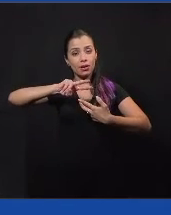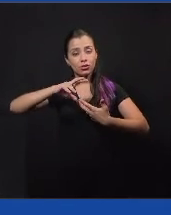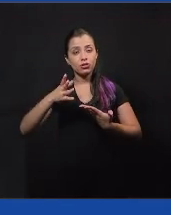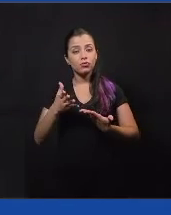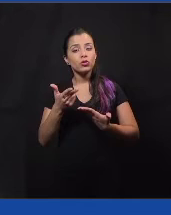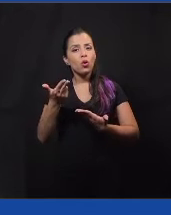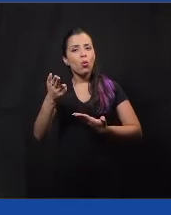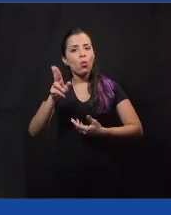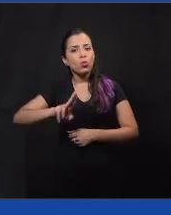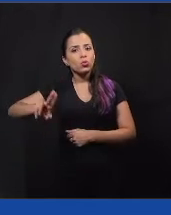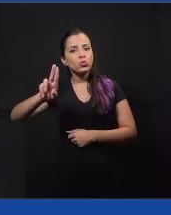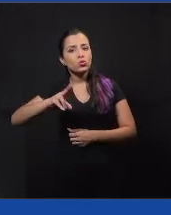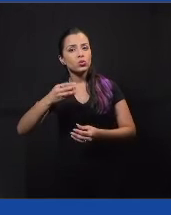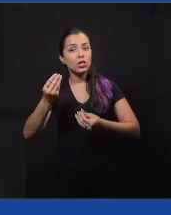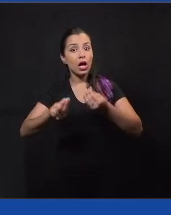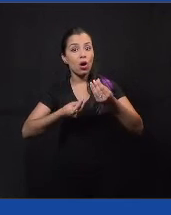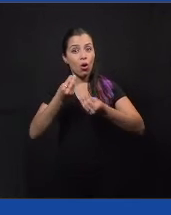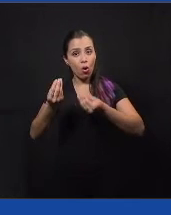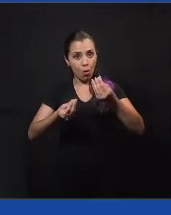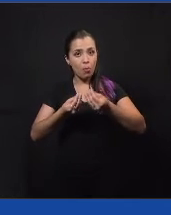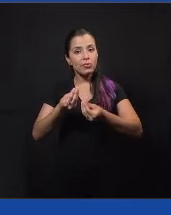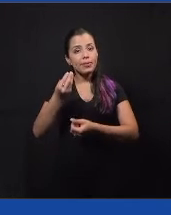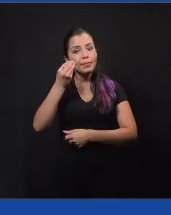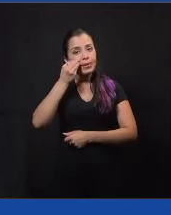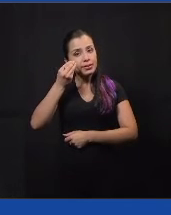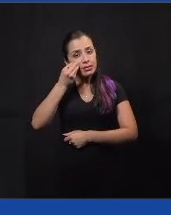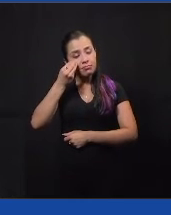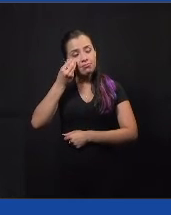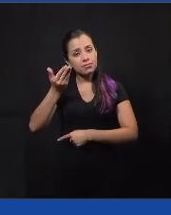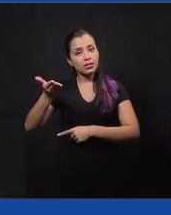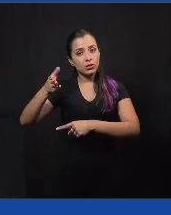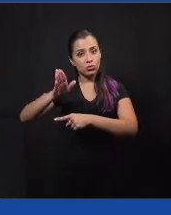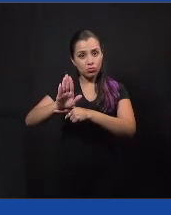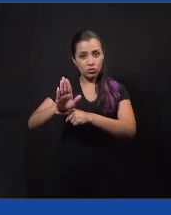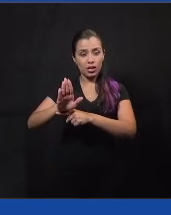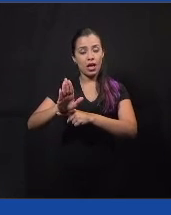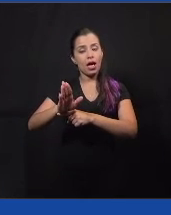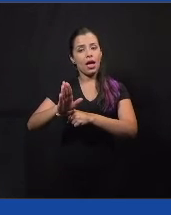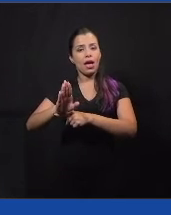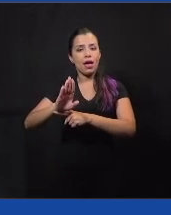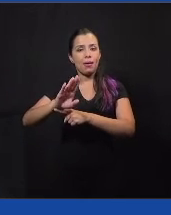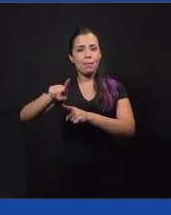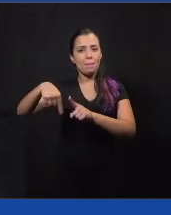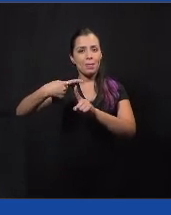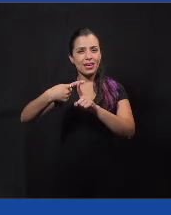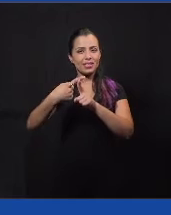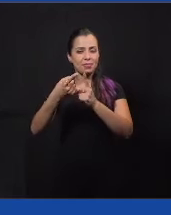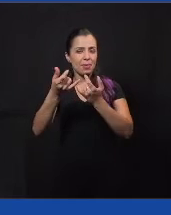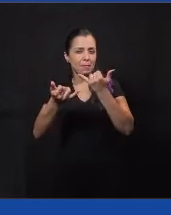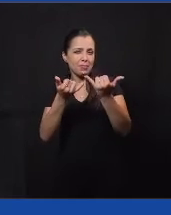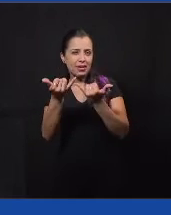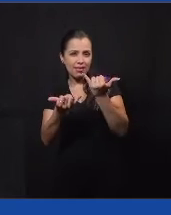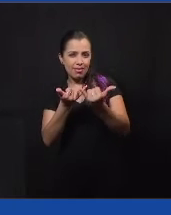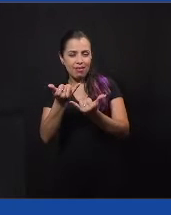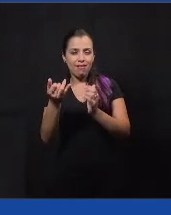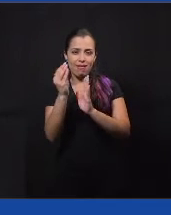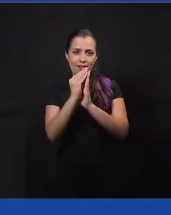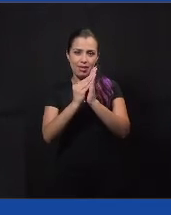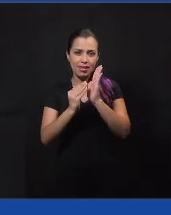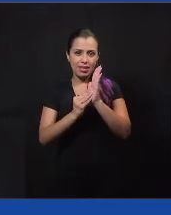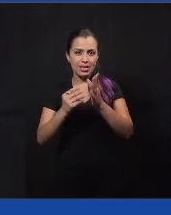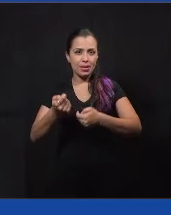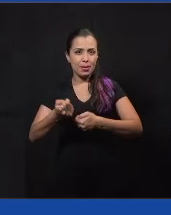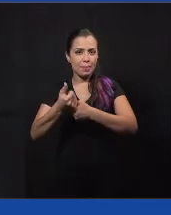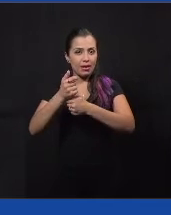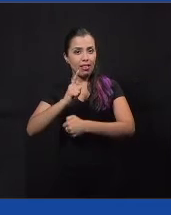utilizar o aplicativo como uma ferramenta gamificada, incluir questão de recompensa dos usuários, de ranking, né, das